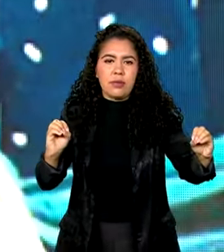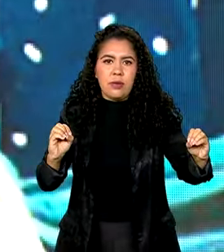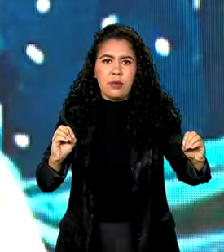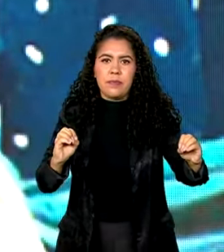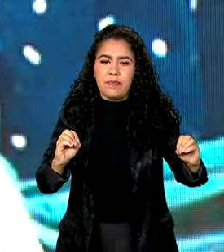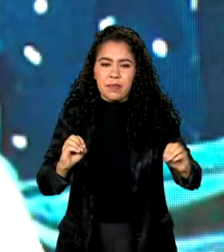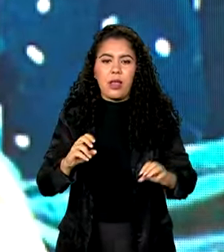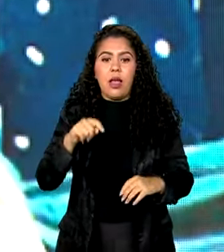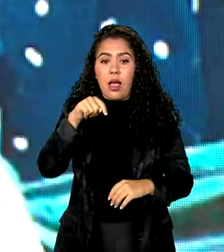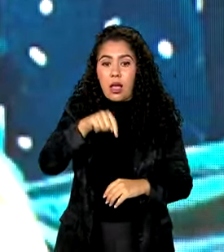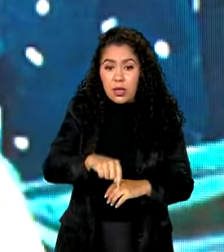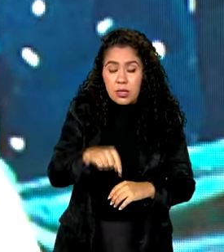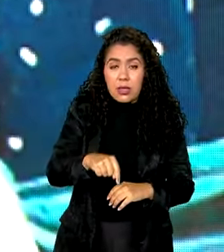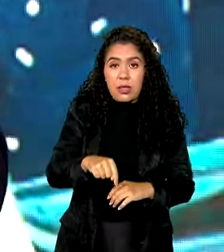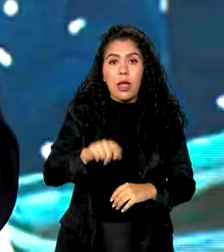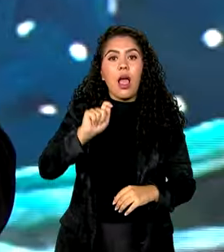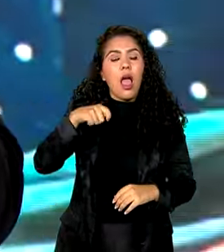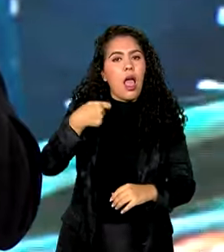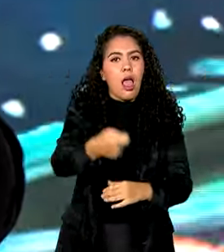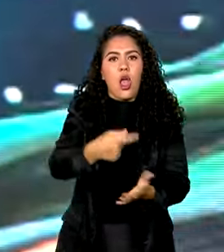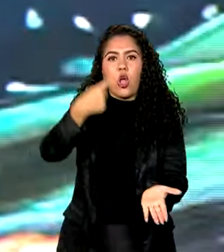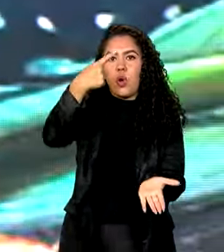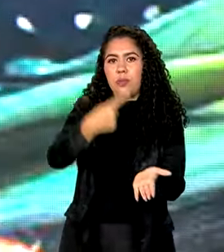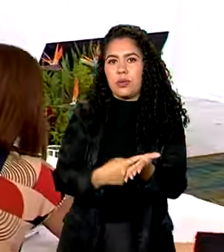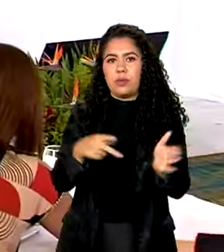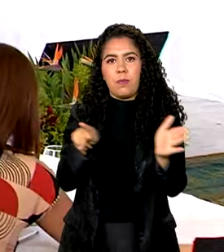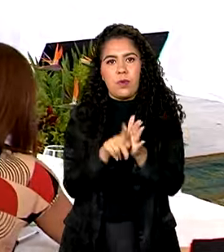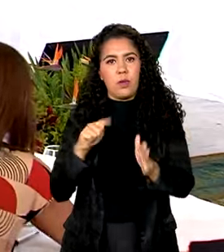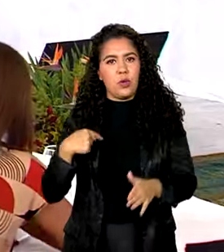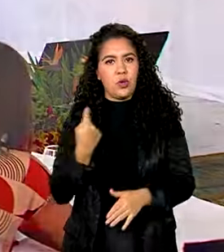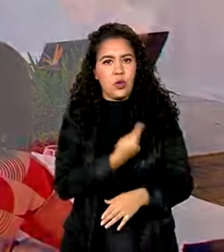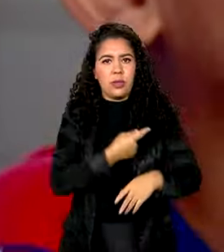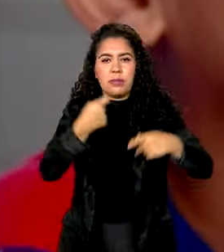nesse país. Esse é um compromisso que nós temos que cumprir.